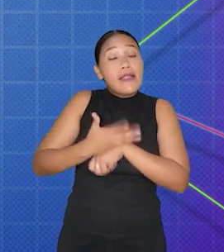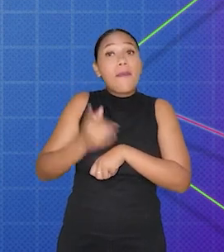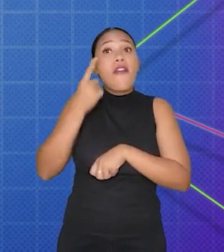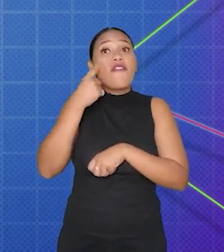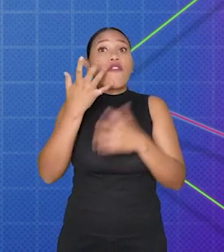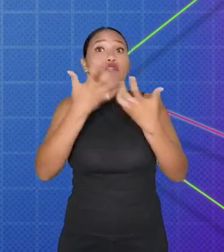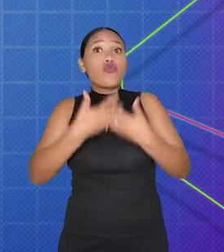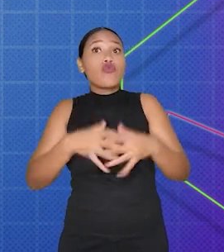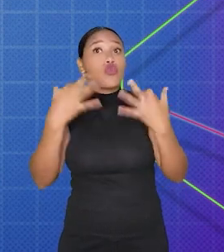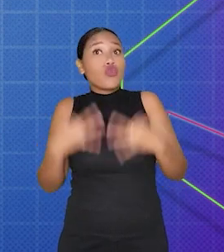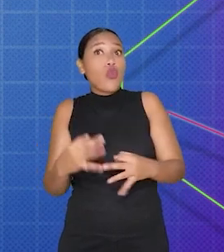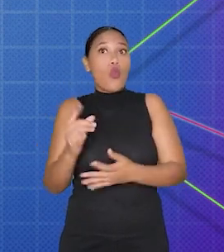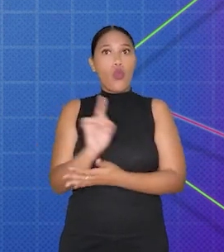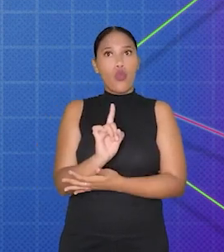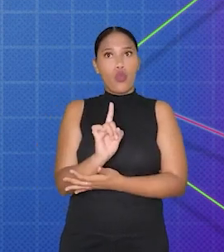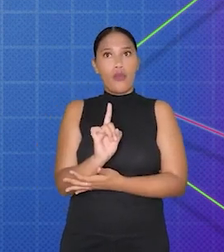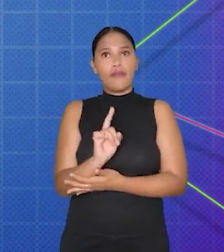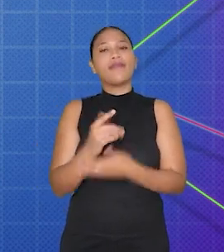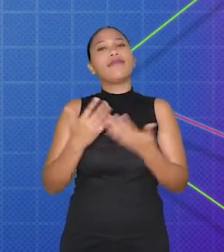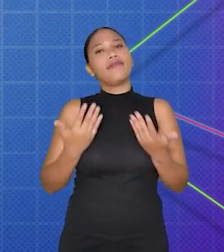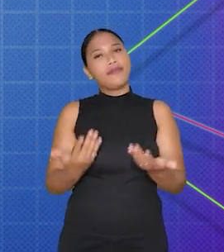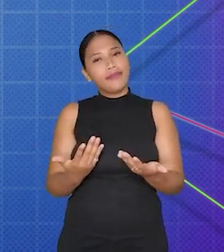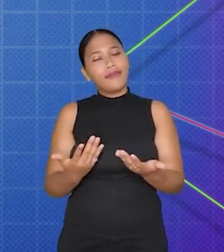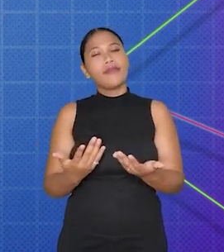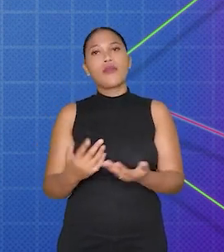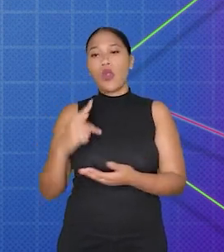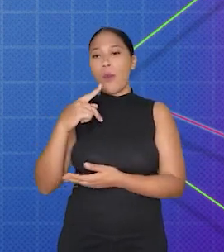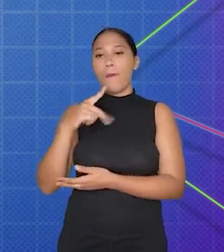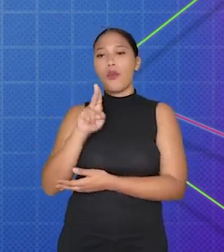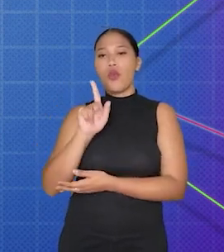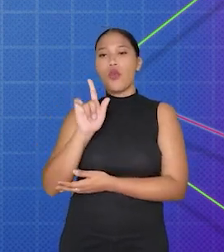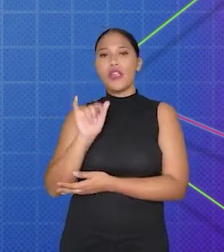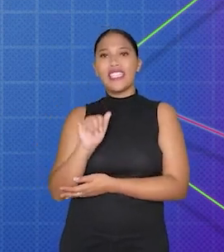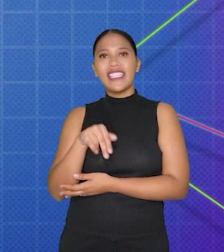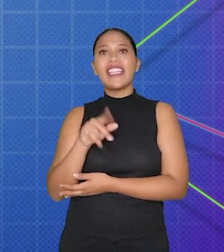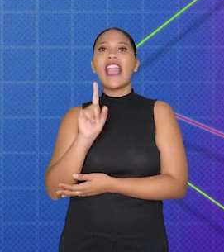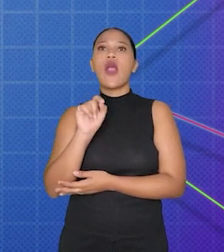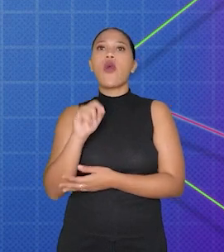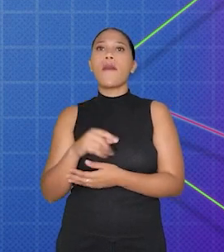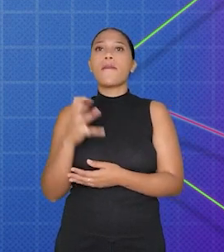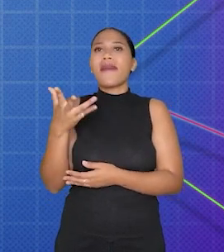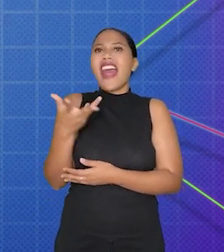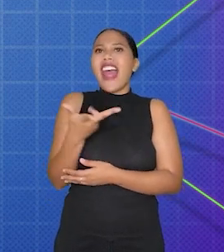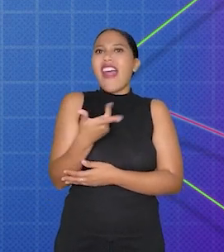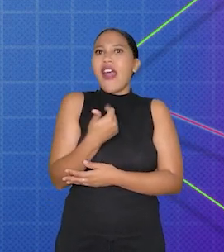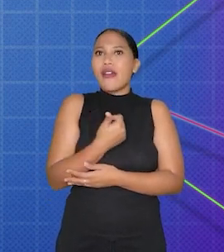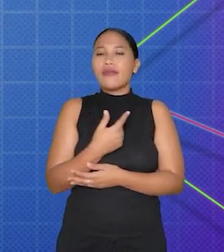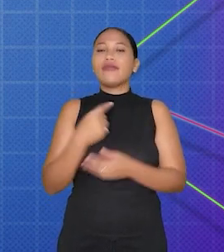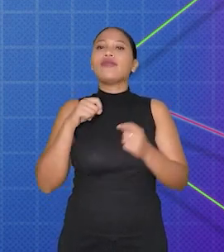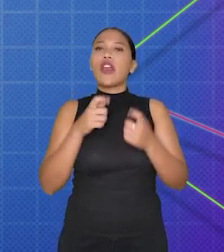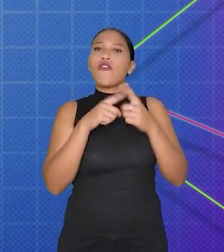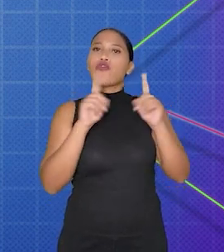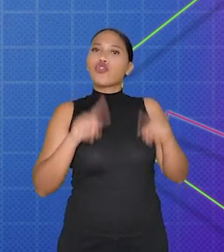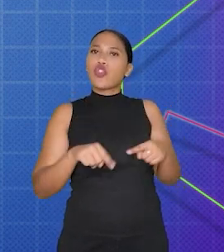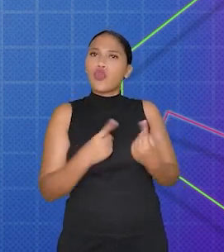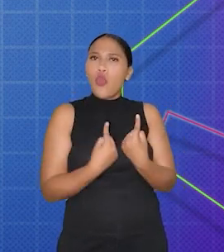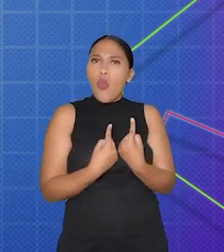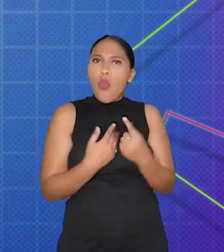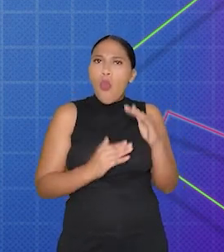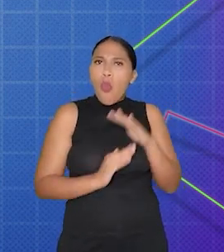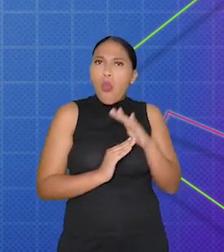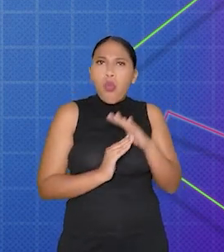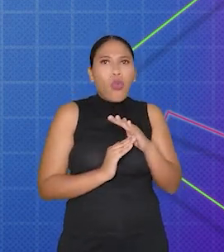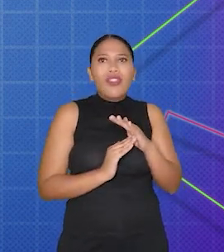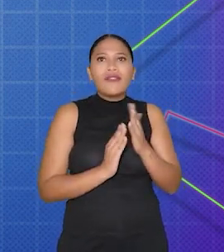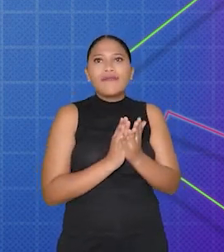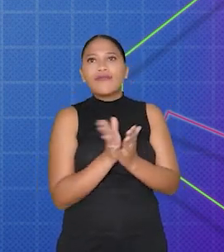esteja funcionando corretamente. No entanto, os plugins são uma maneira poderosa de estender a funcionalidade do Construct 2